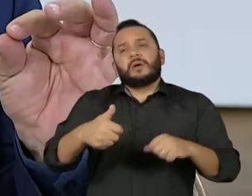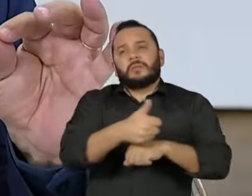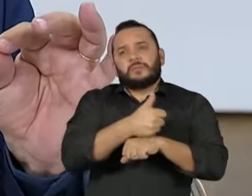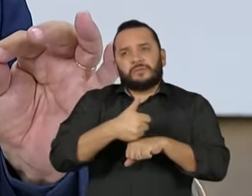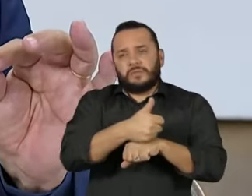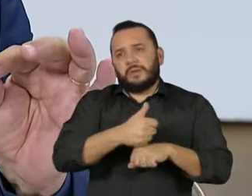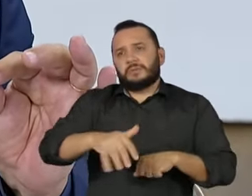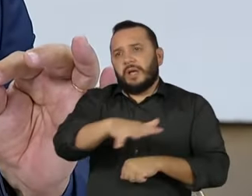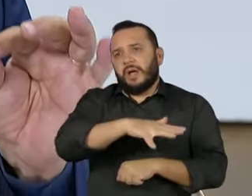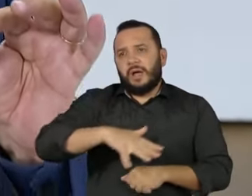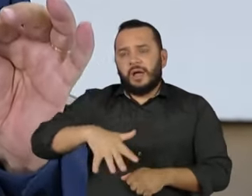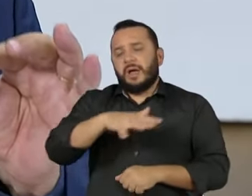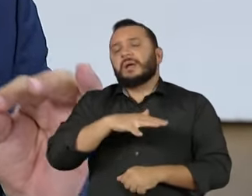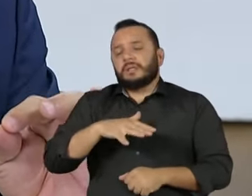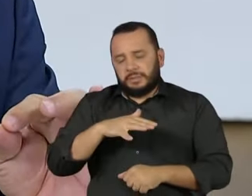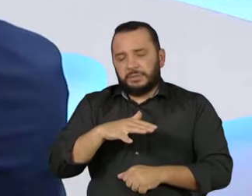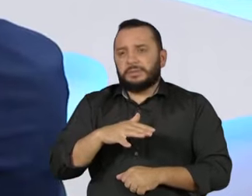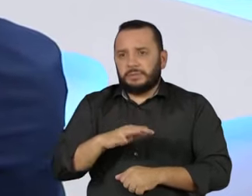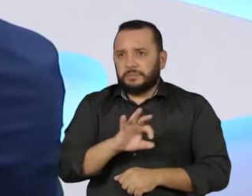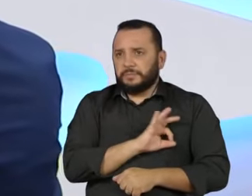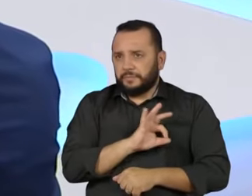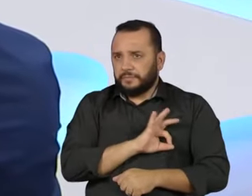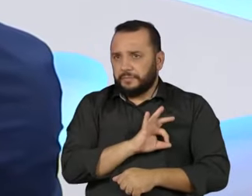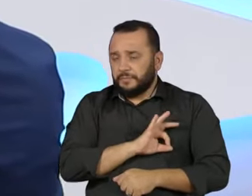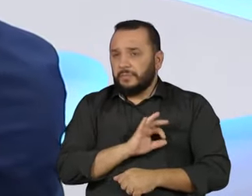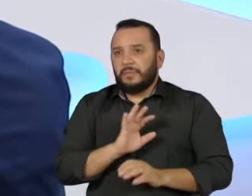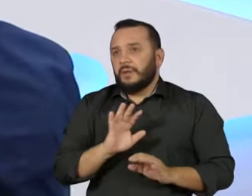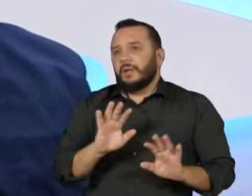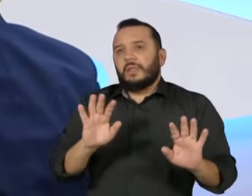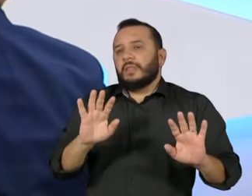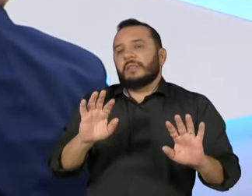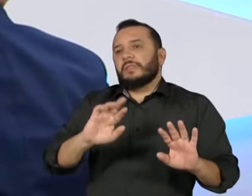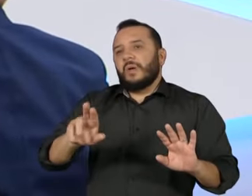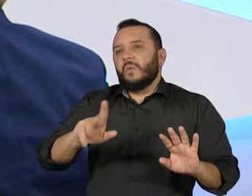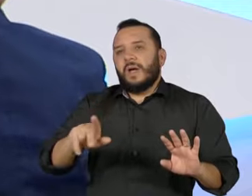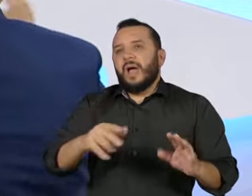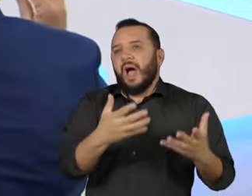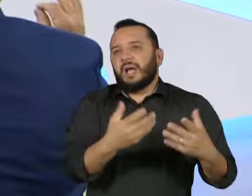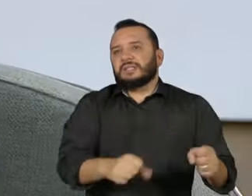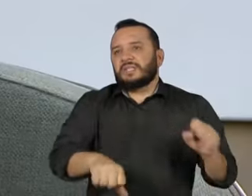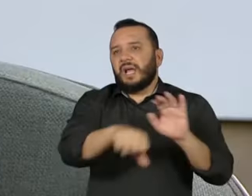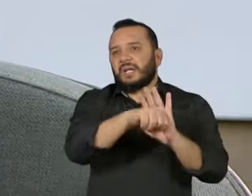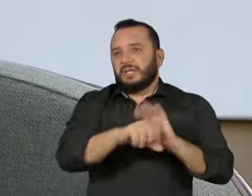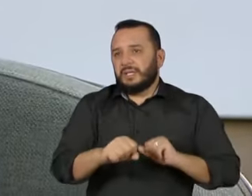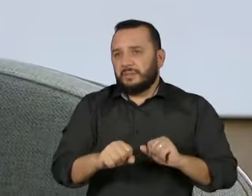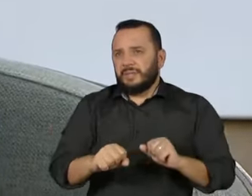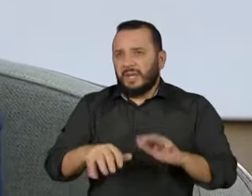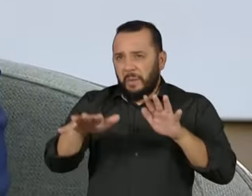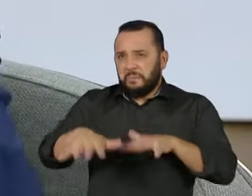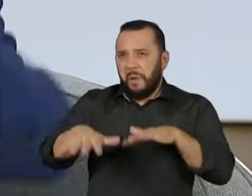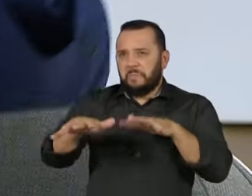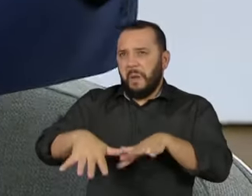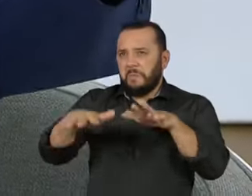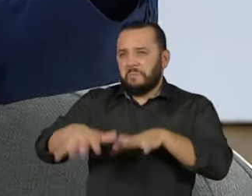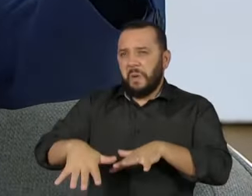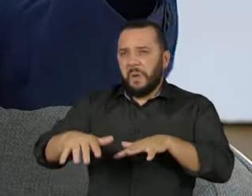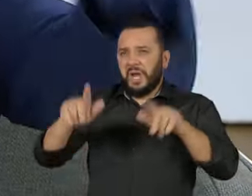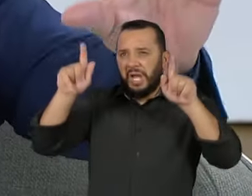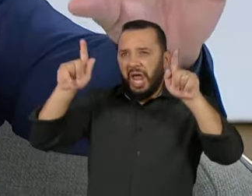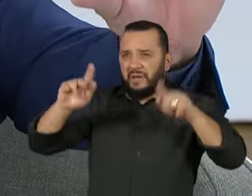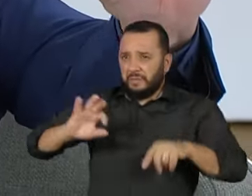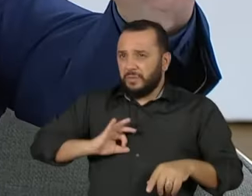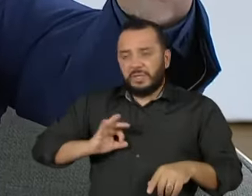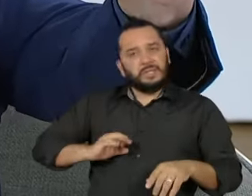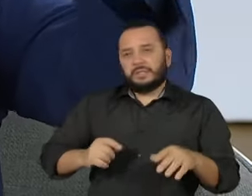é, sabe, tolerar e ser conivente com ilegalidade. Motim é ilegal. O Supremo,